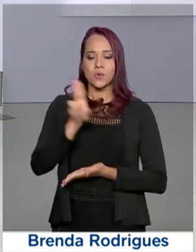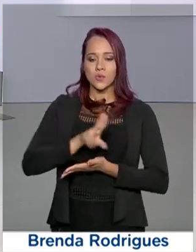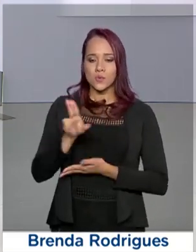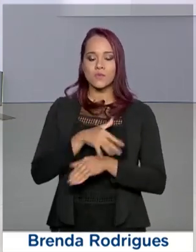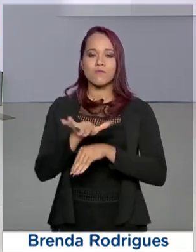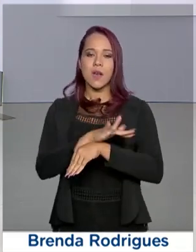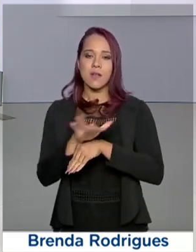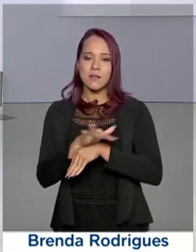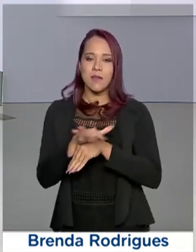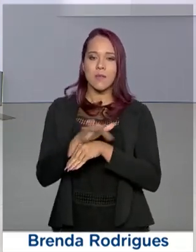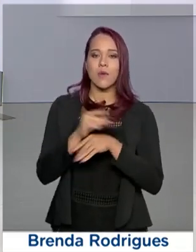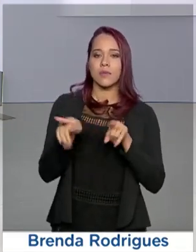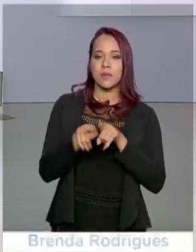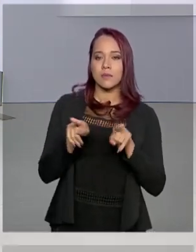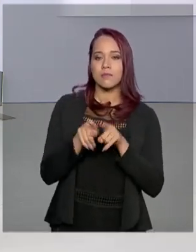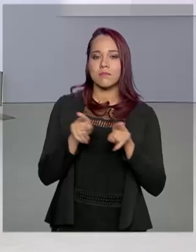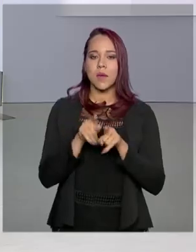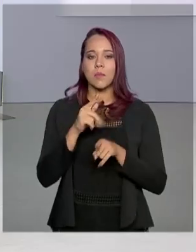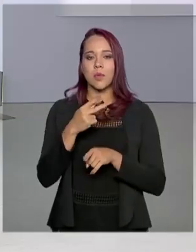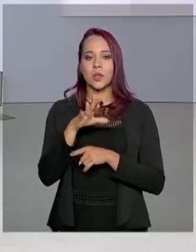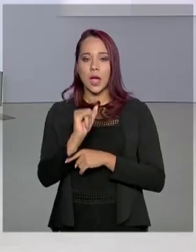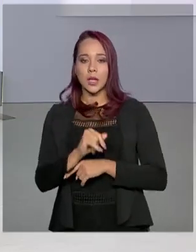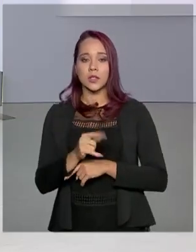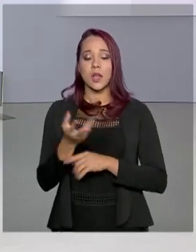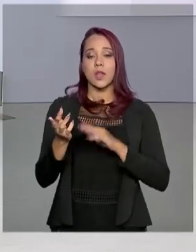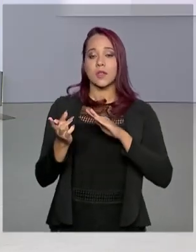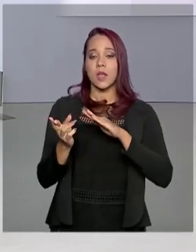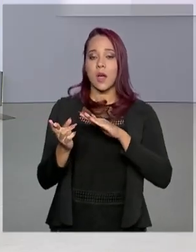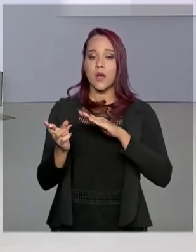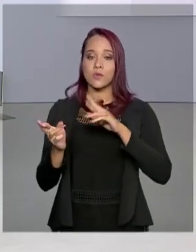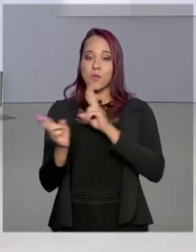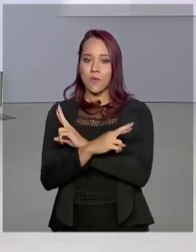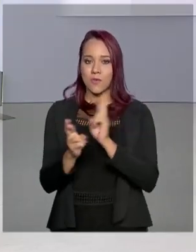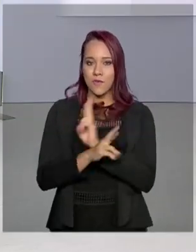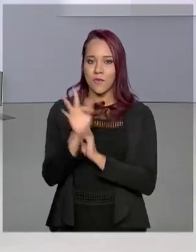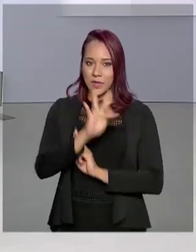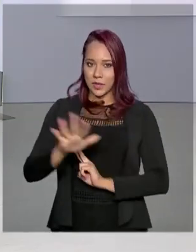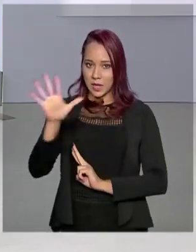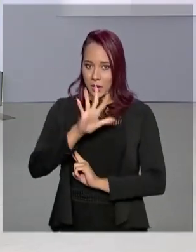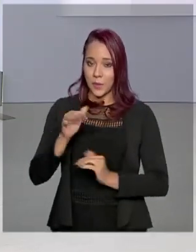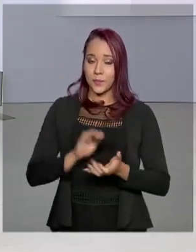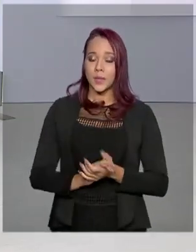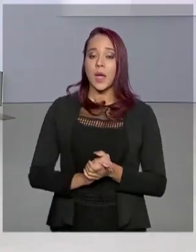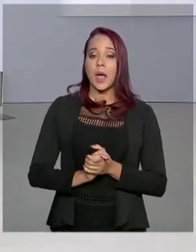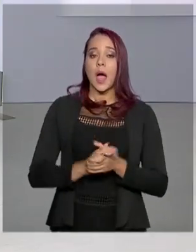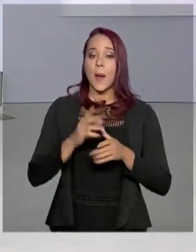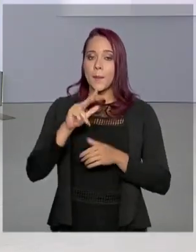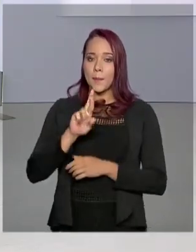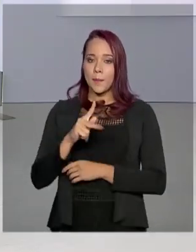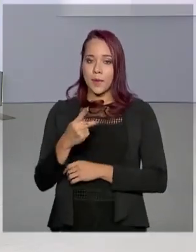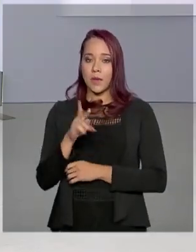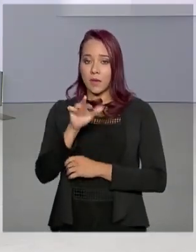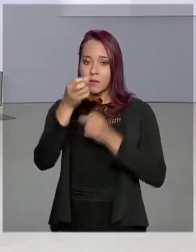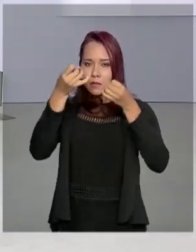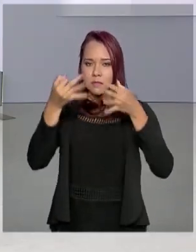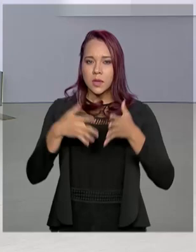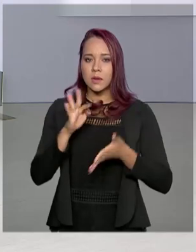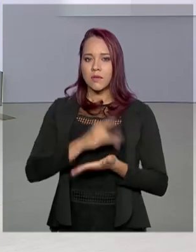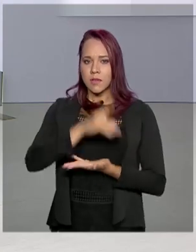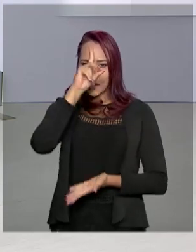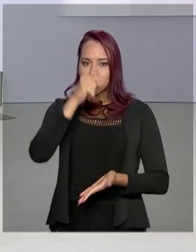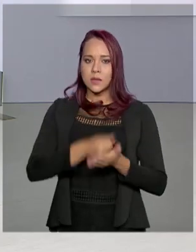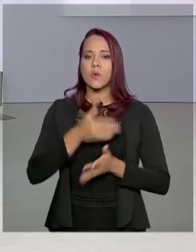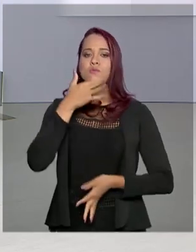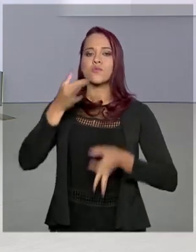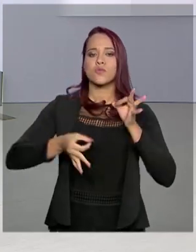radares móveis e portáteis nas rodovias federais. A medida, segundo nota da PRF, foi em cumprimento à decisão do Juiz